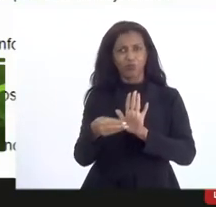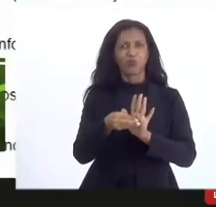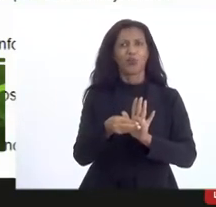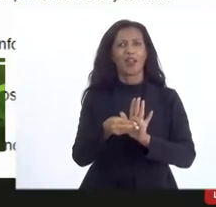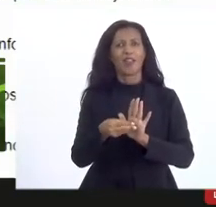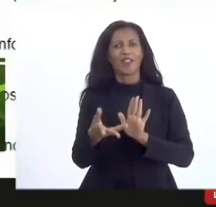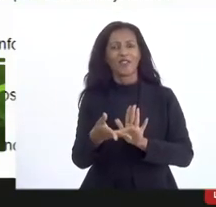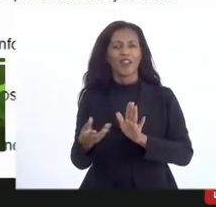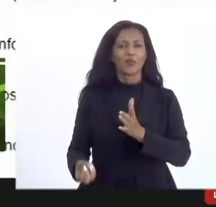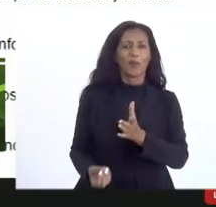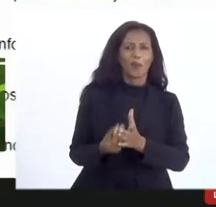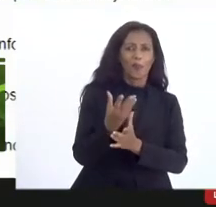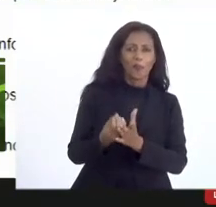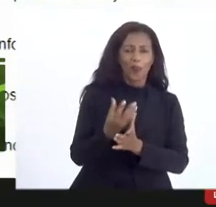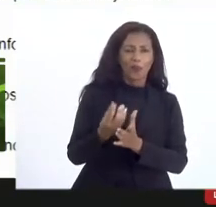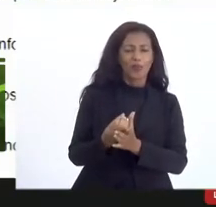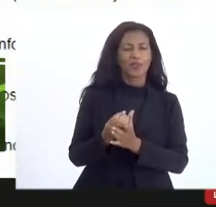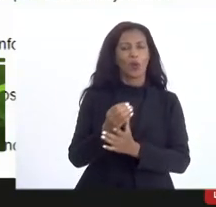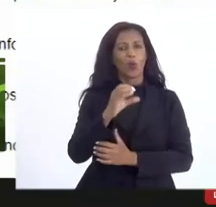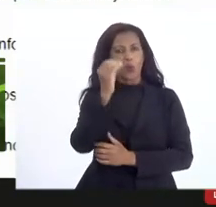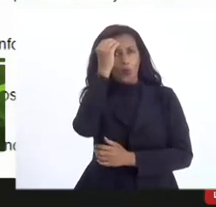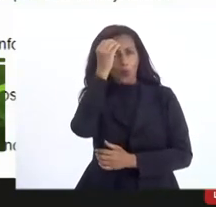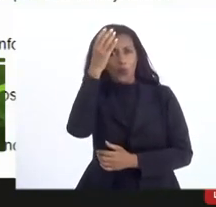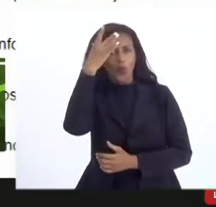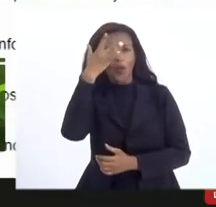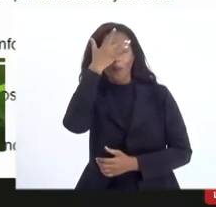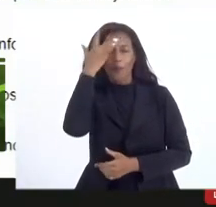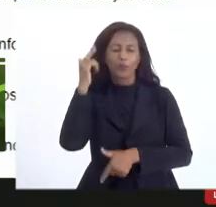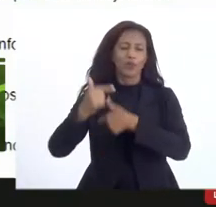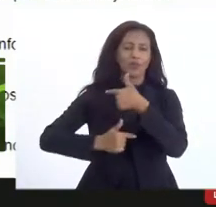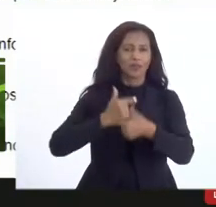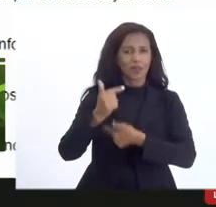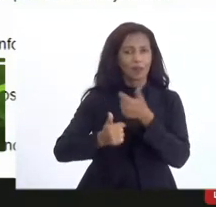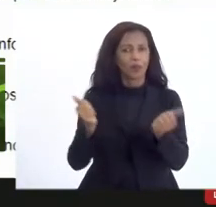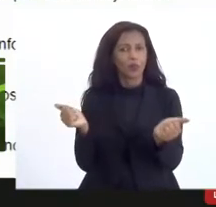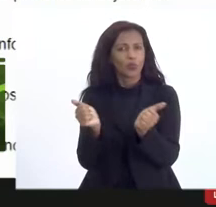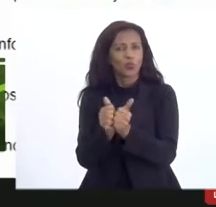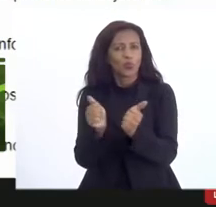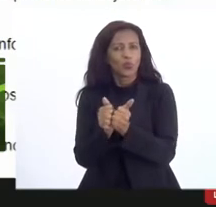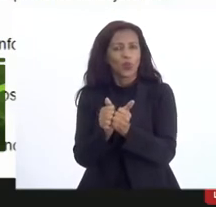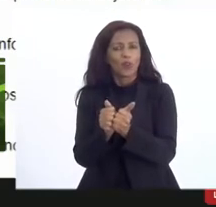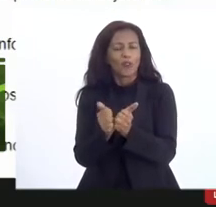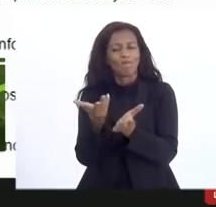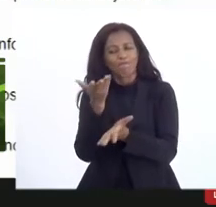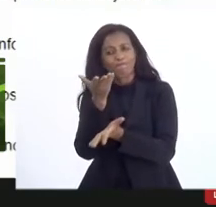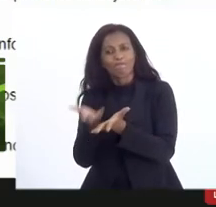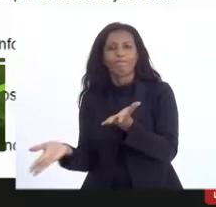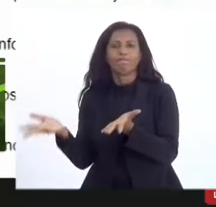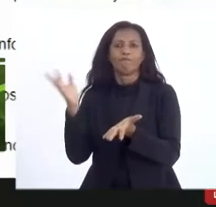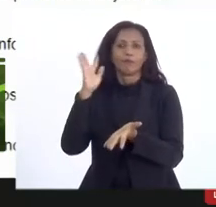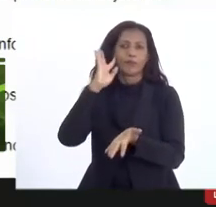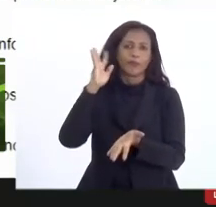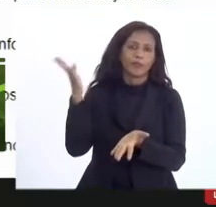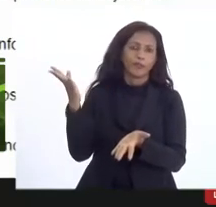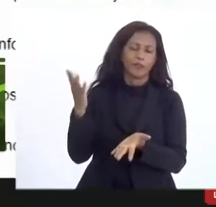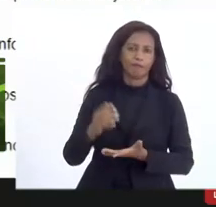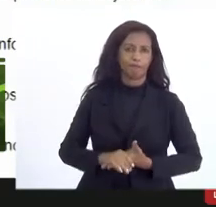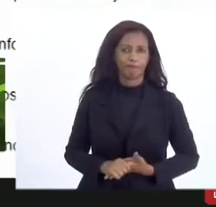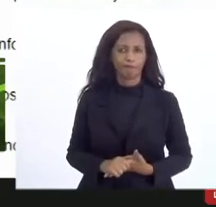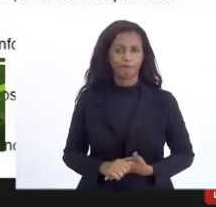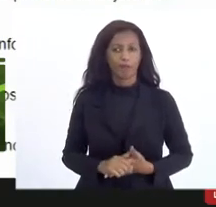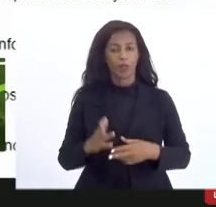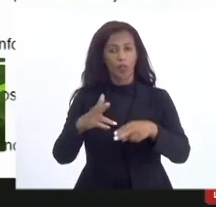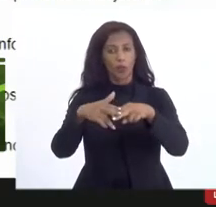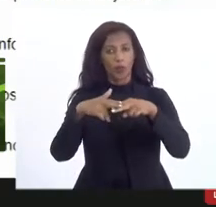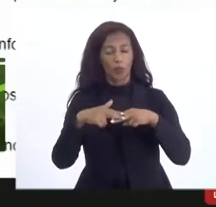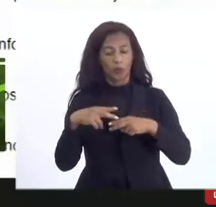com que a produção cultural os dirigentes as pessoas que trabalham com cultura fiquem a ver navios então por